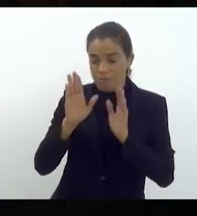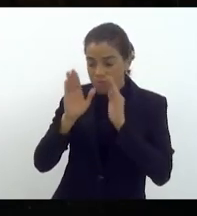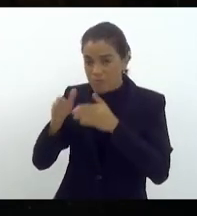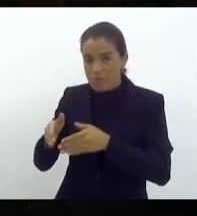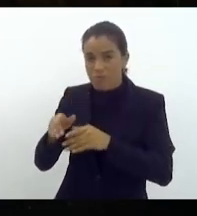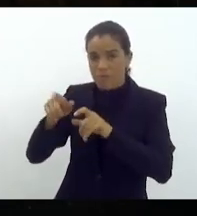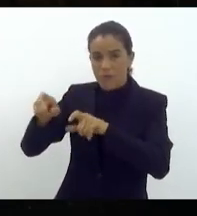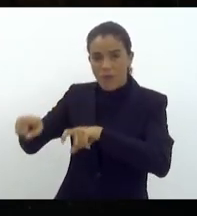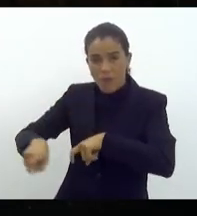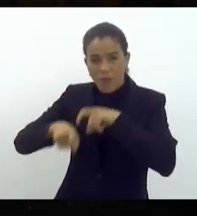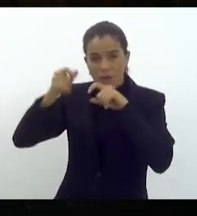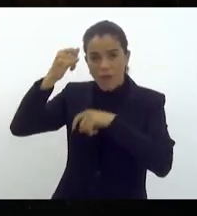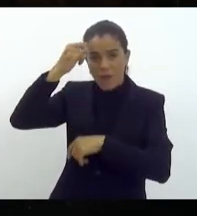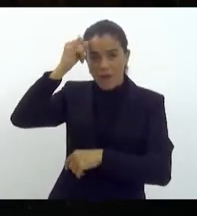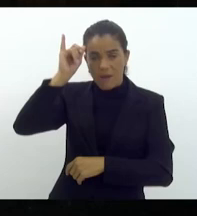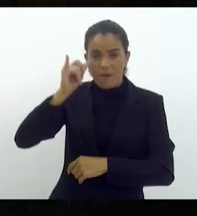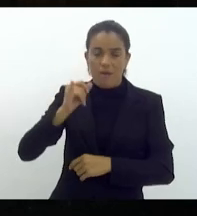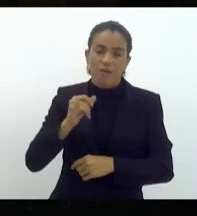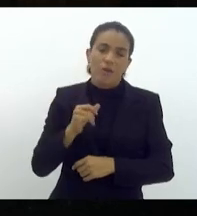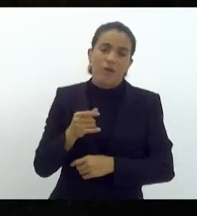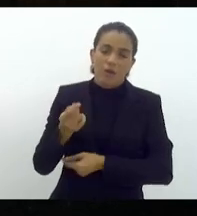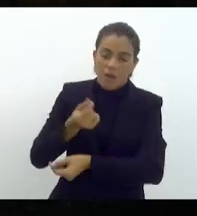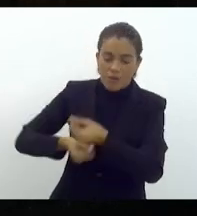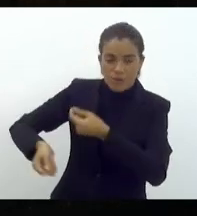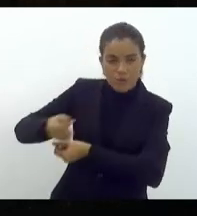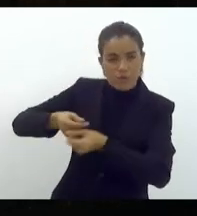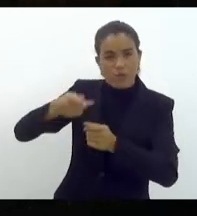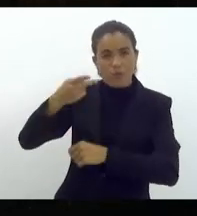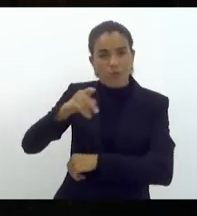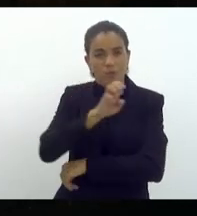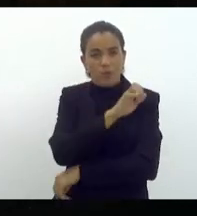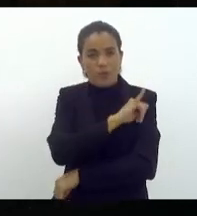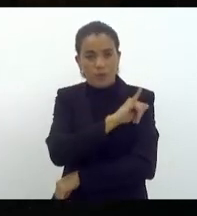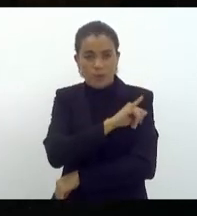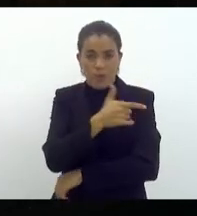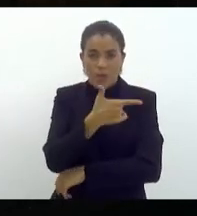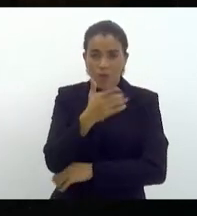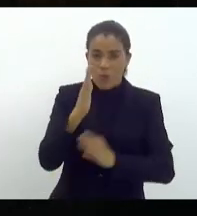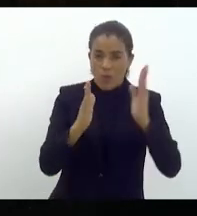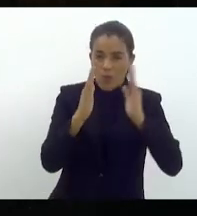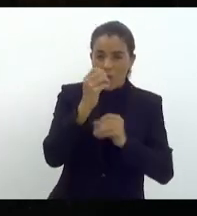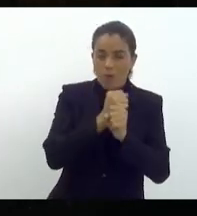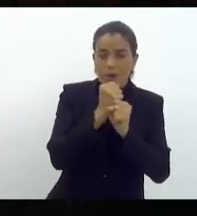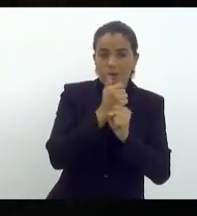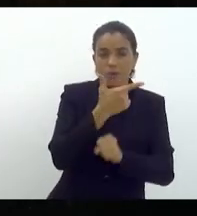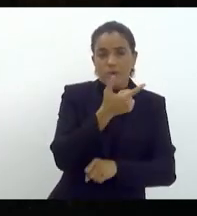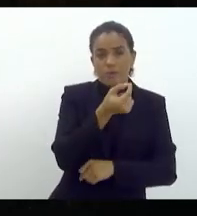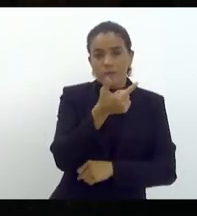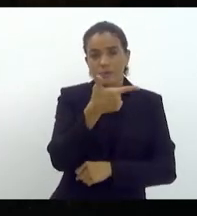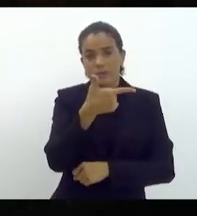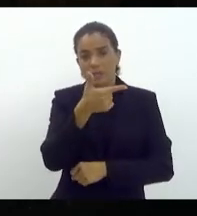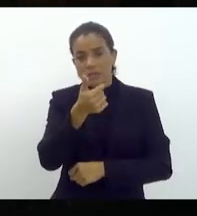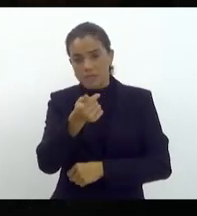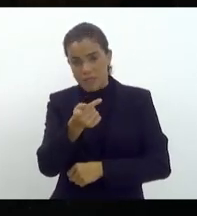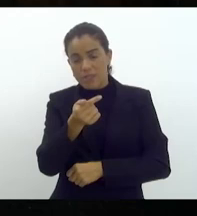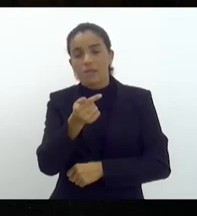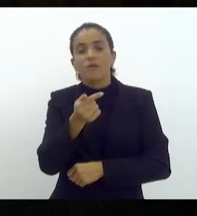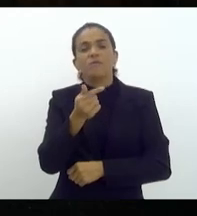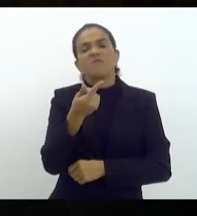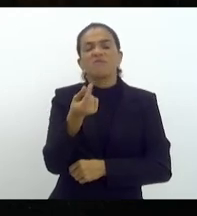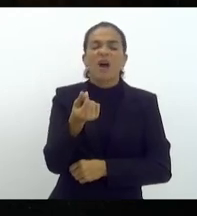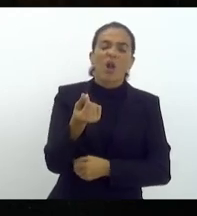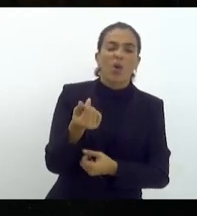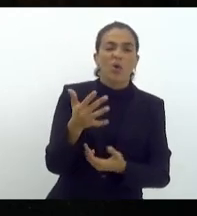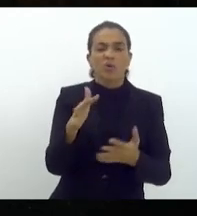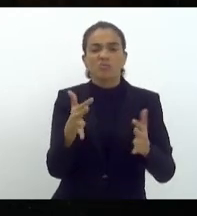O PIB do agronegócio no estado do Rio de Janeiro, em 2017, foi estimado em valores correspondentes